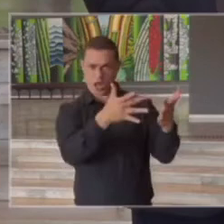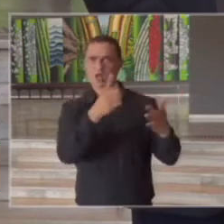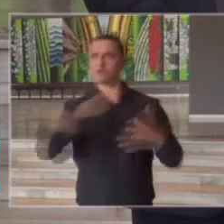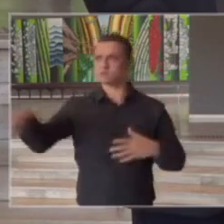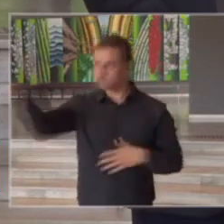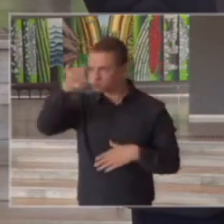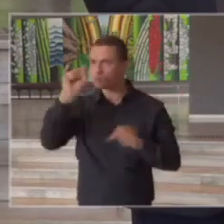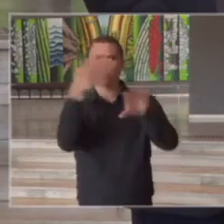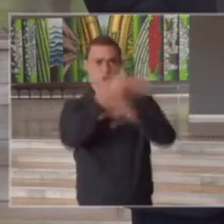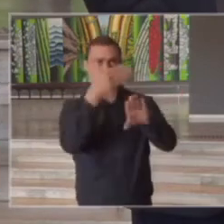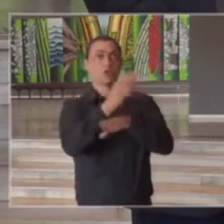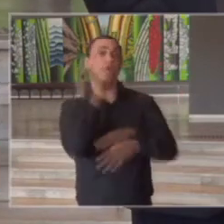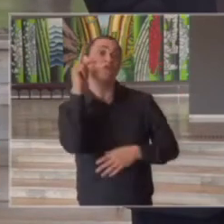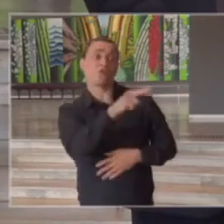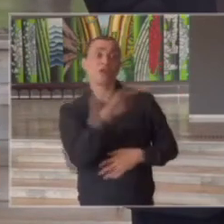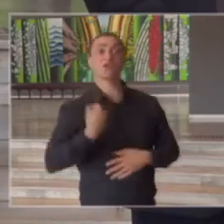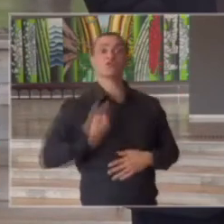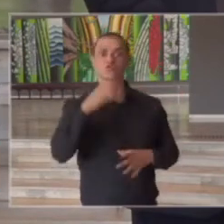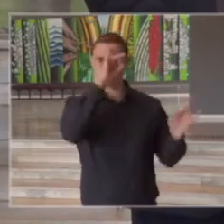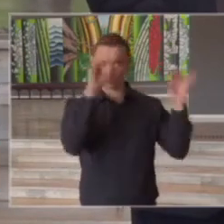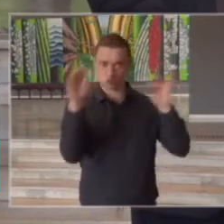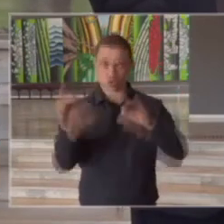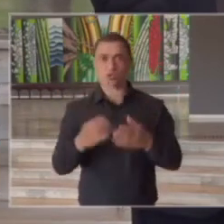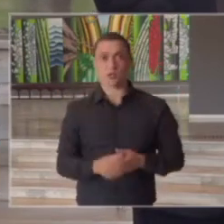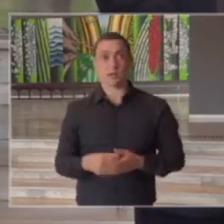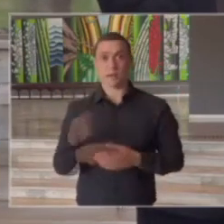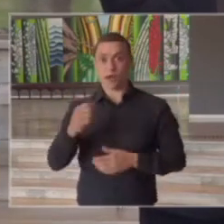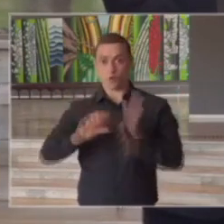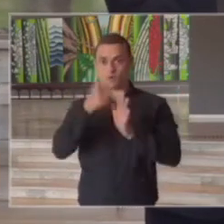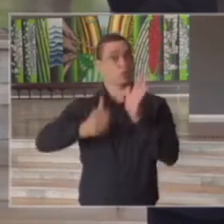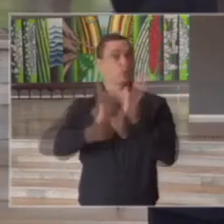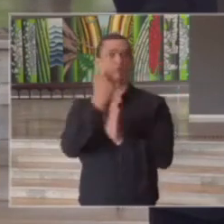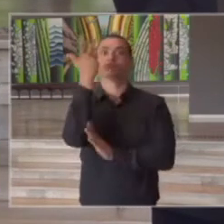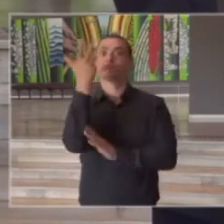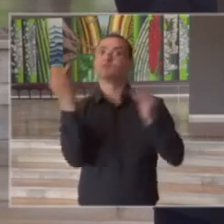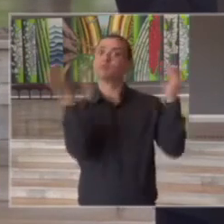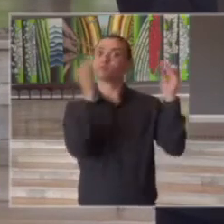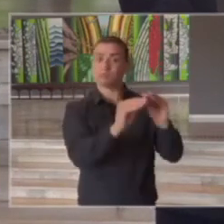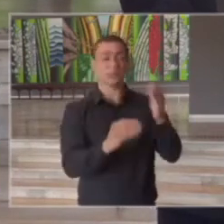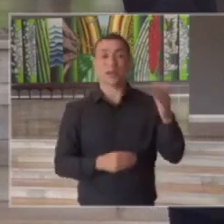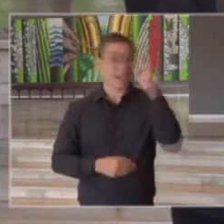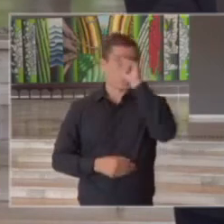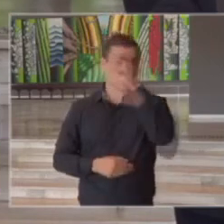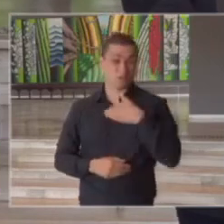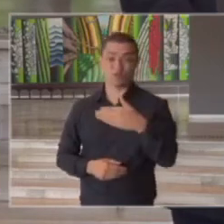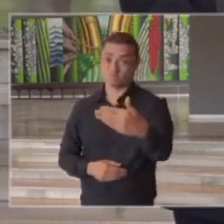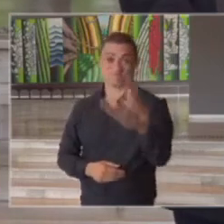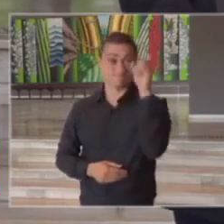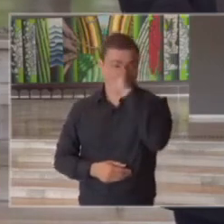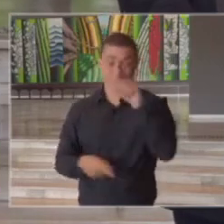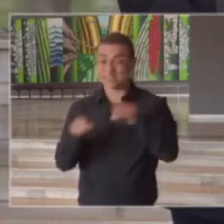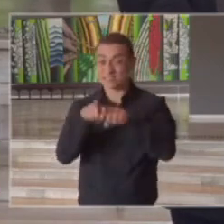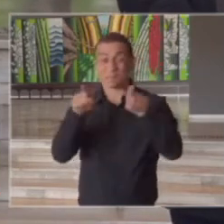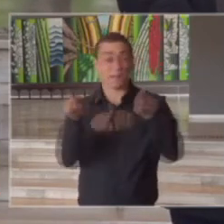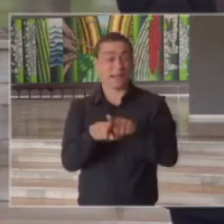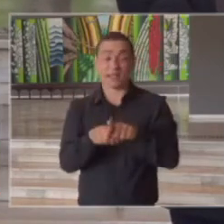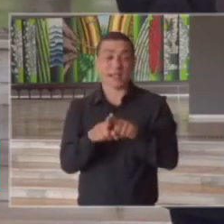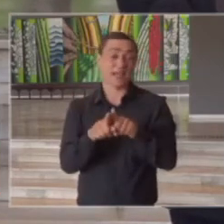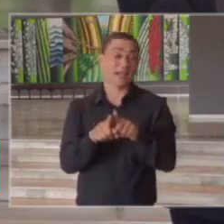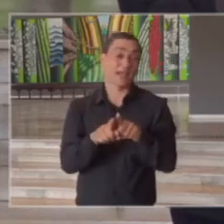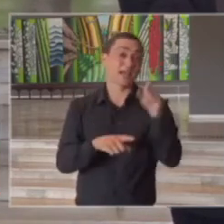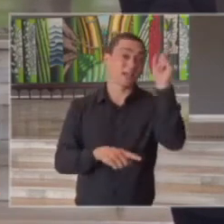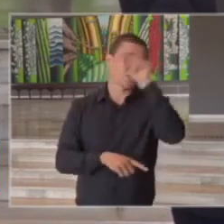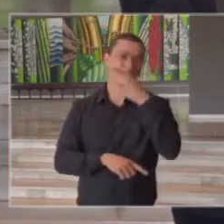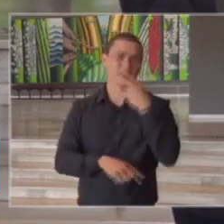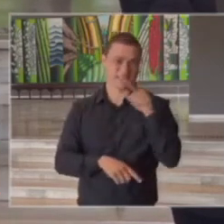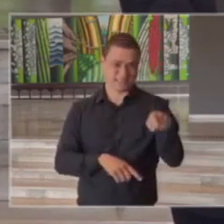jornalistas consultam diariamente aliás mais de uma vez então é muito difícil fazer projeções como é difícil também dizer se